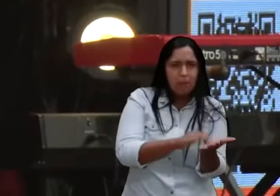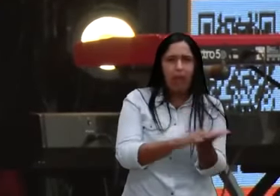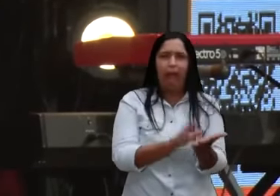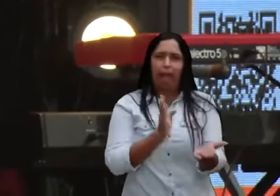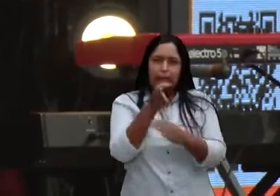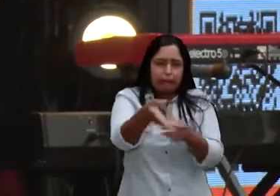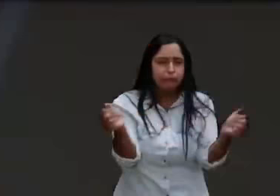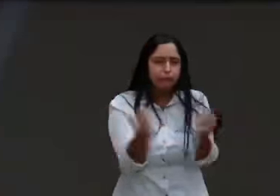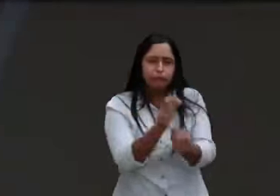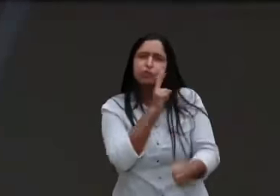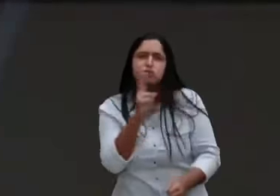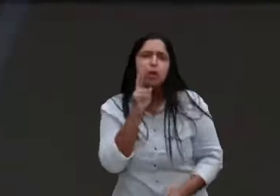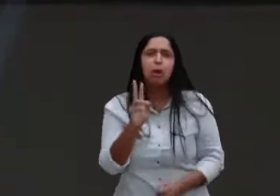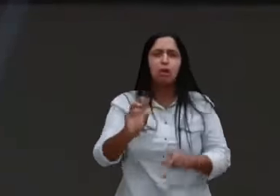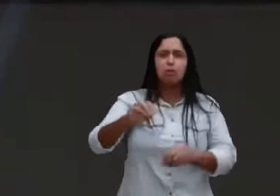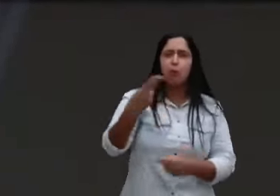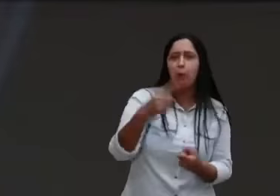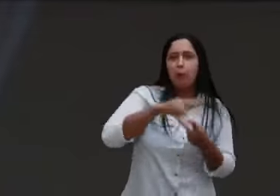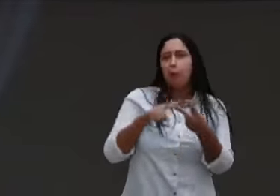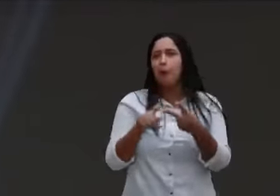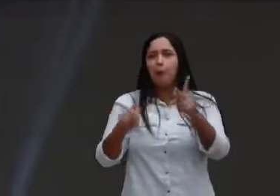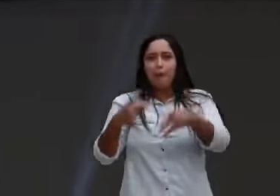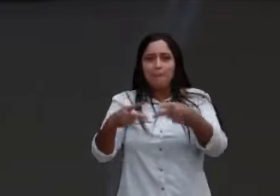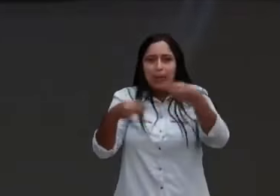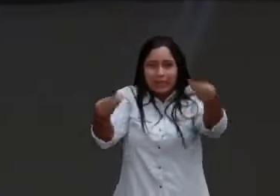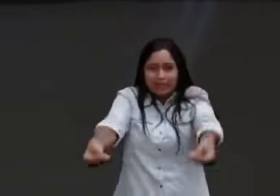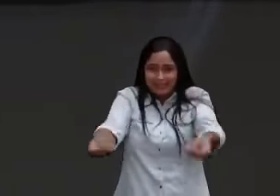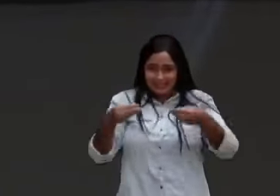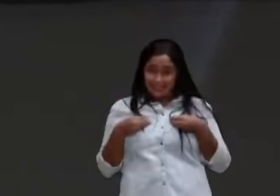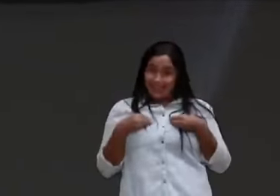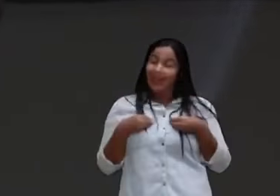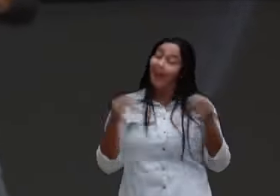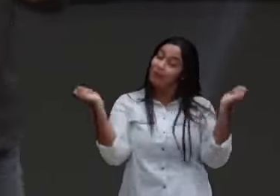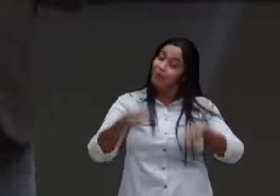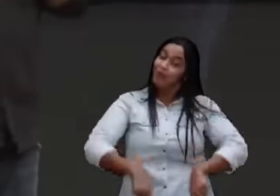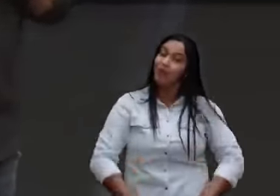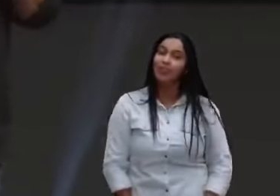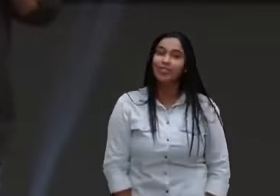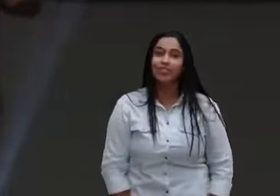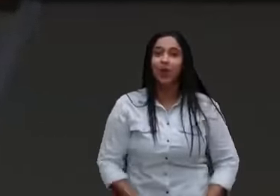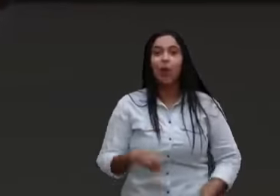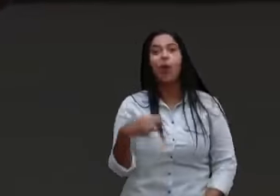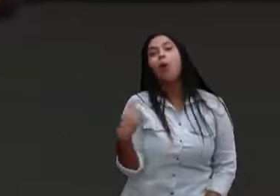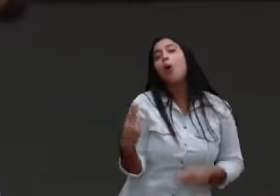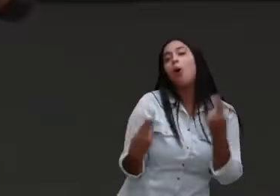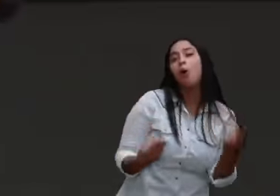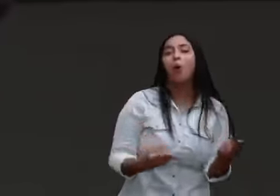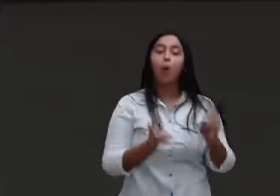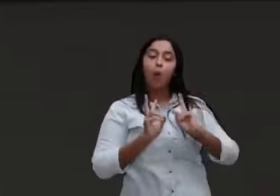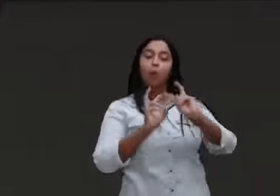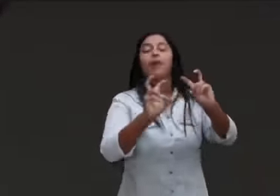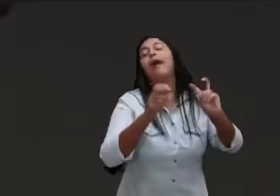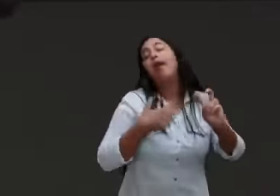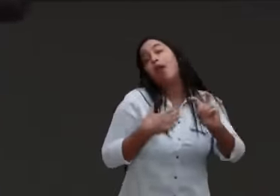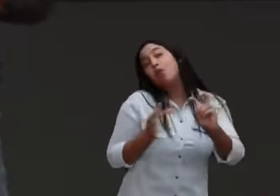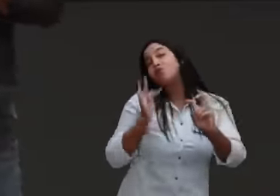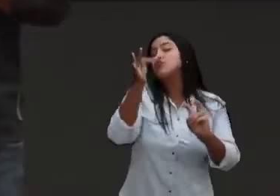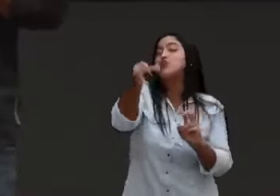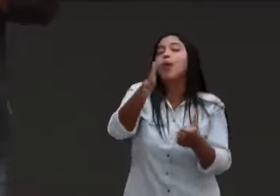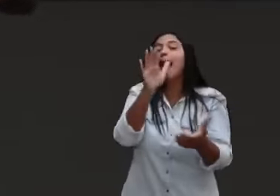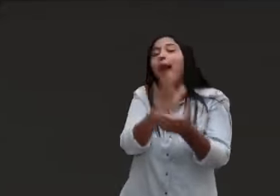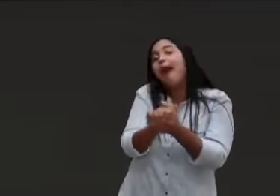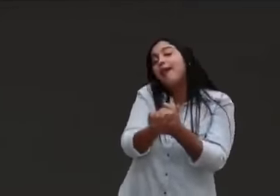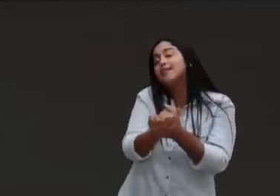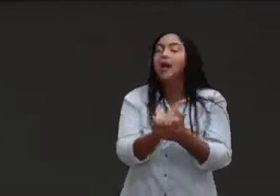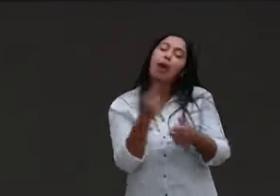praia, de alguém que pode me dar um presente, de alguém que pode se interessar por mim, para casar, porque é uma menina que eu estava